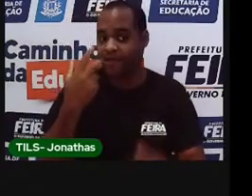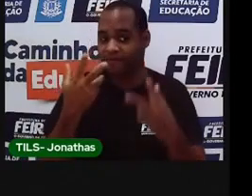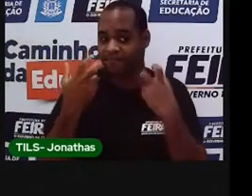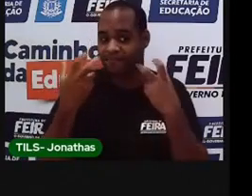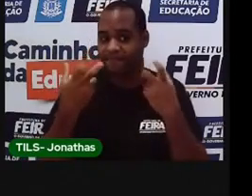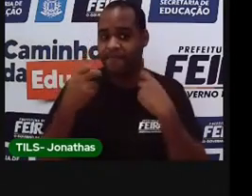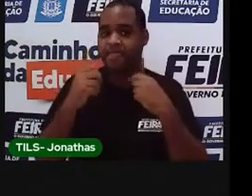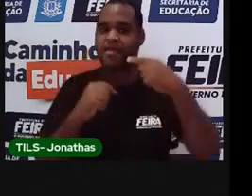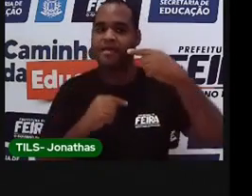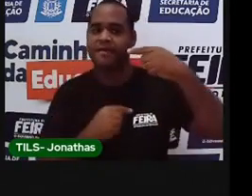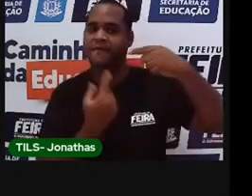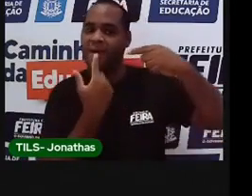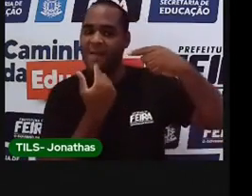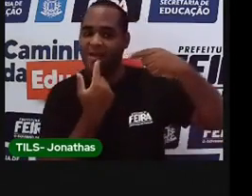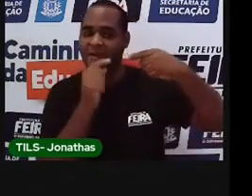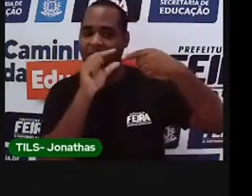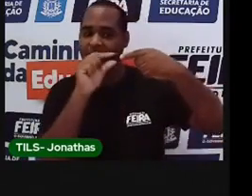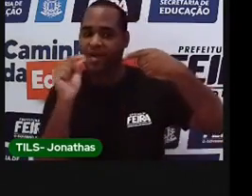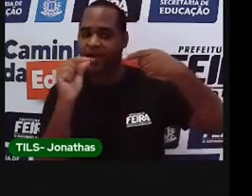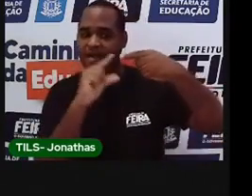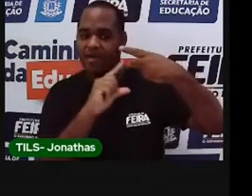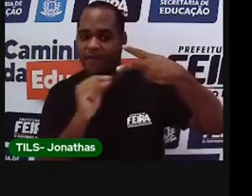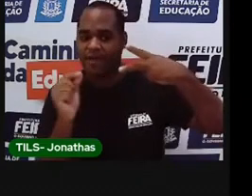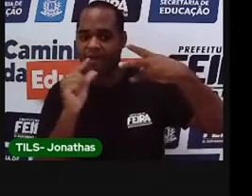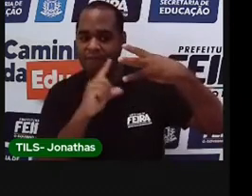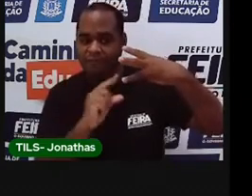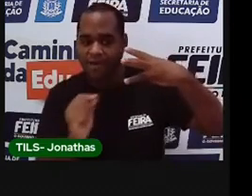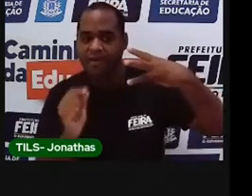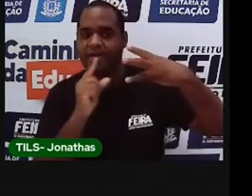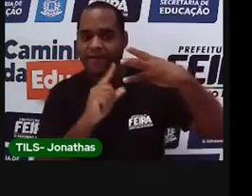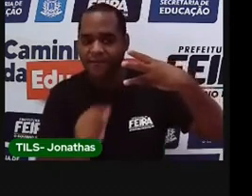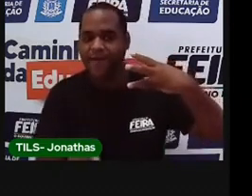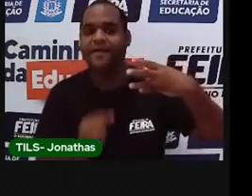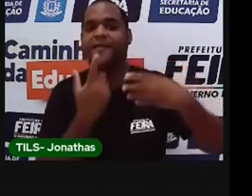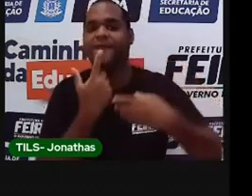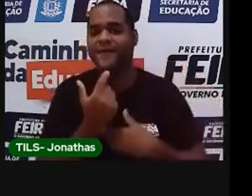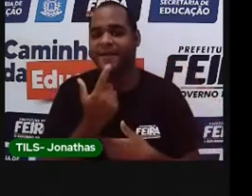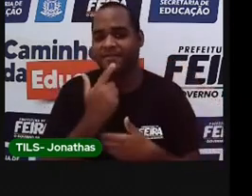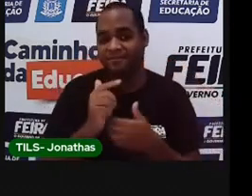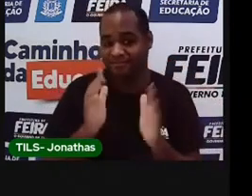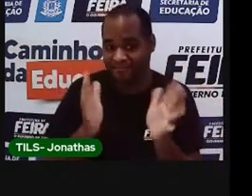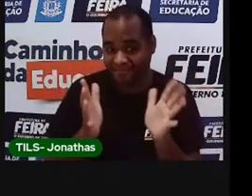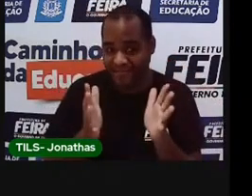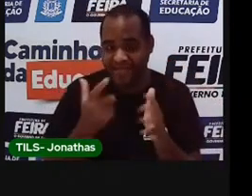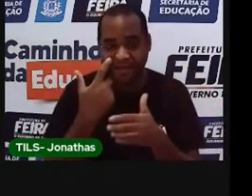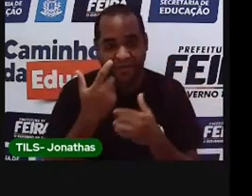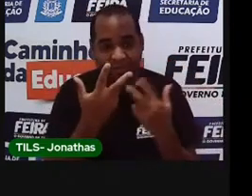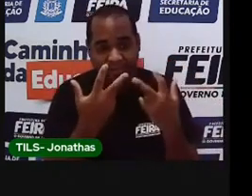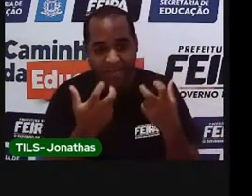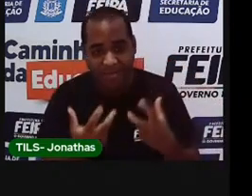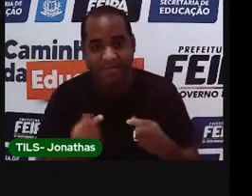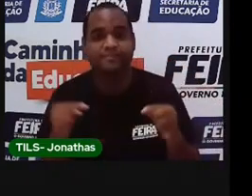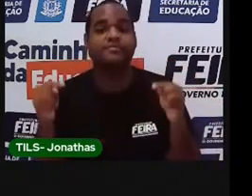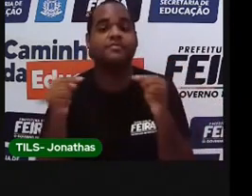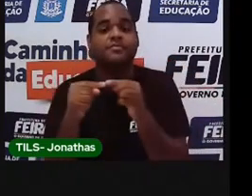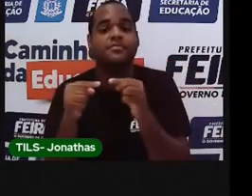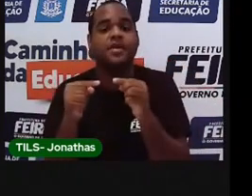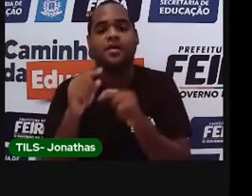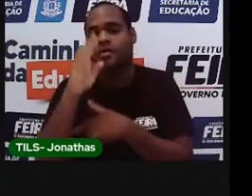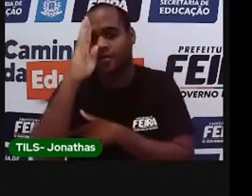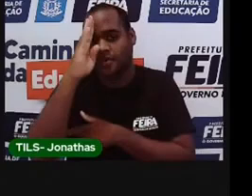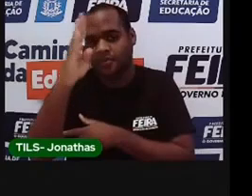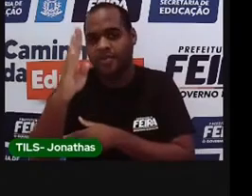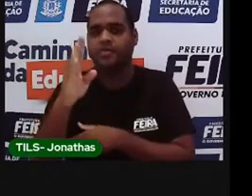setinhas que a Pro colocou aí? Essas setinhas estão indicando